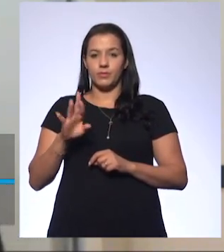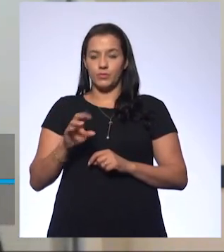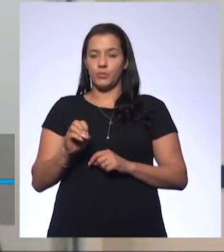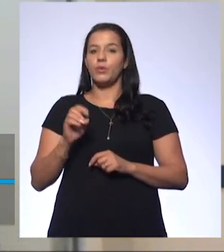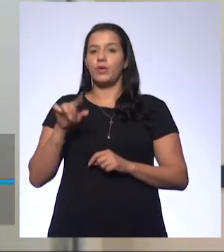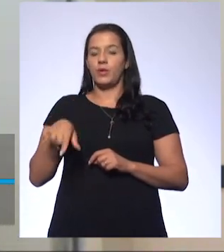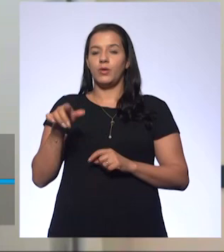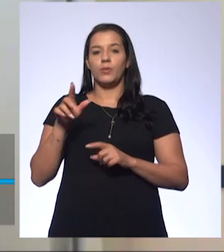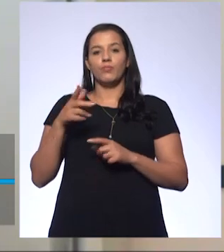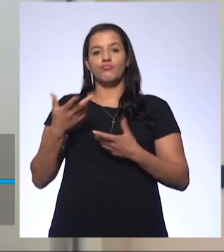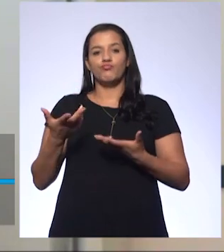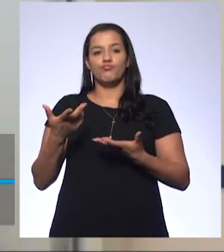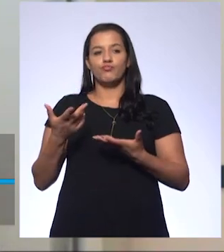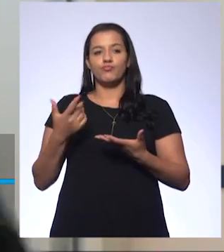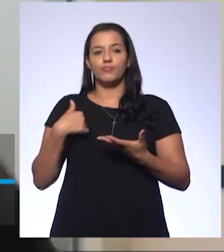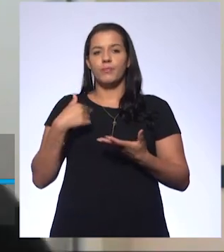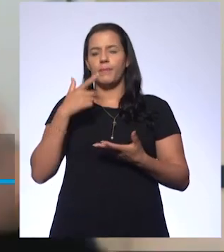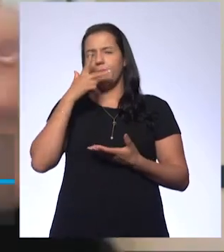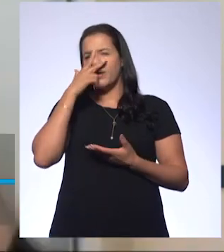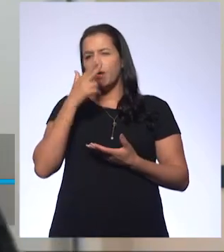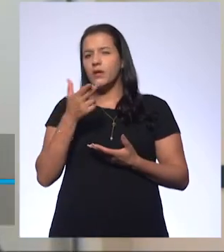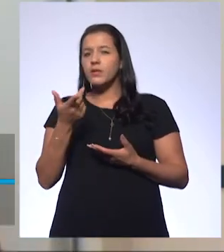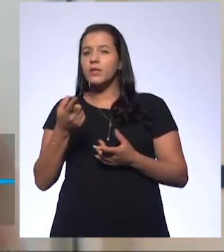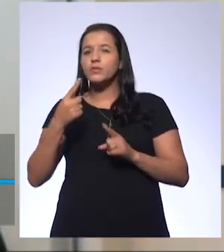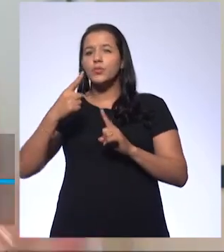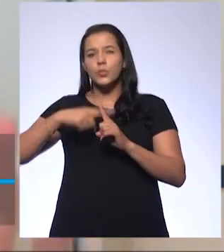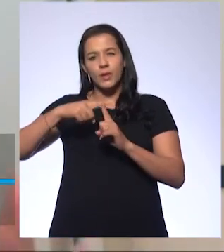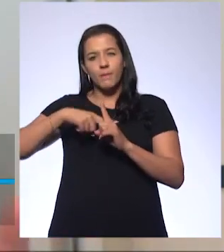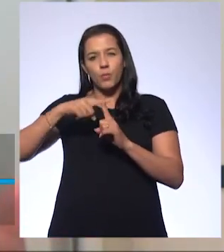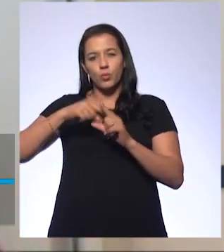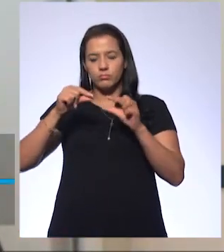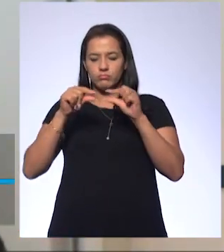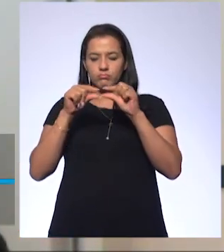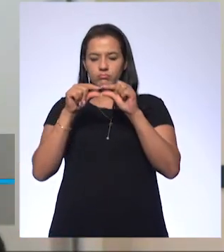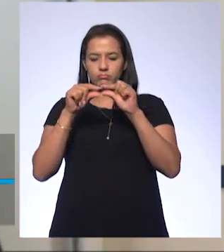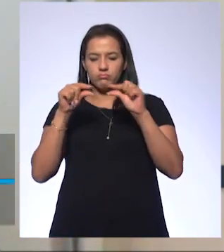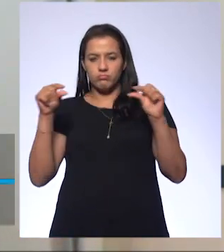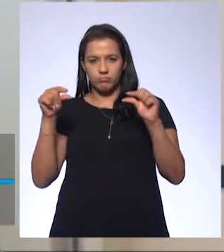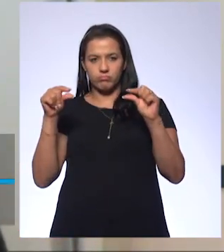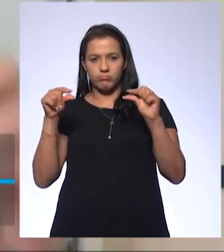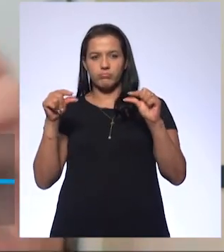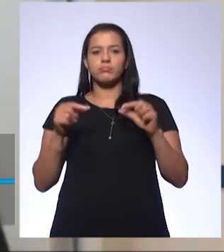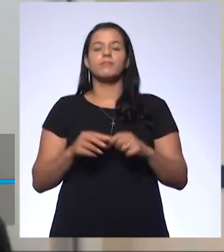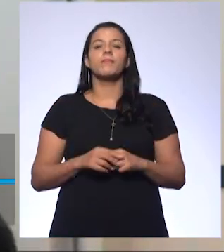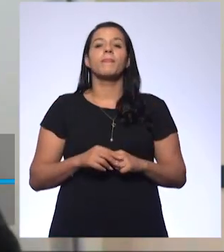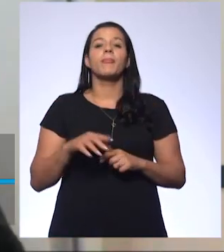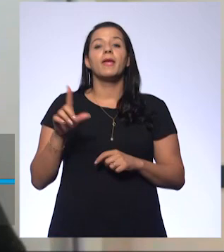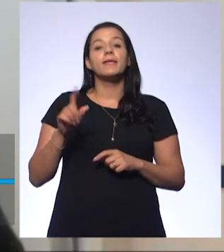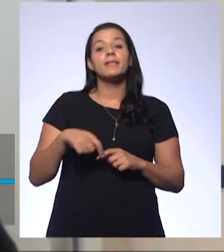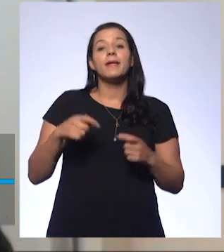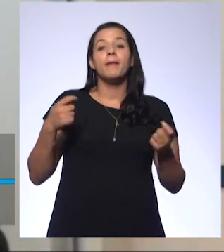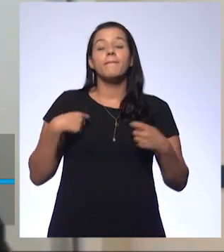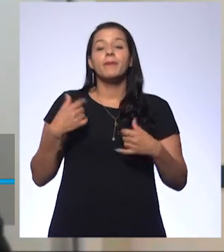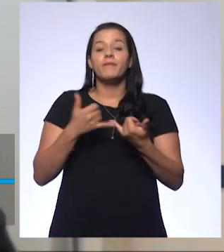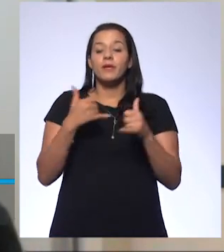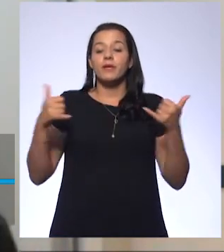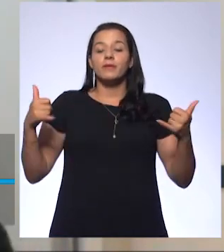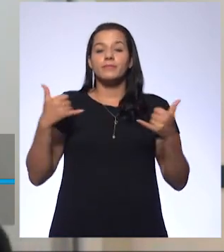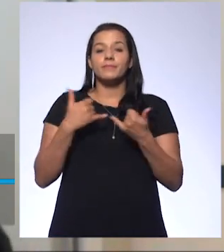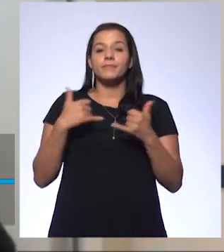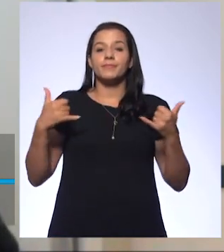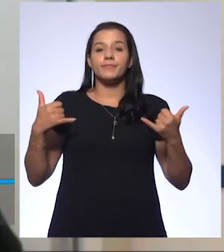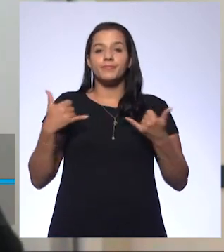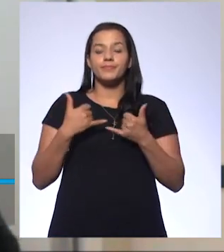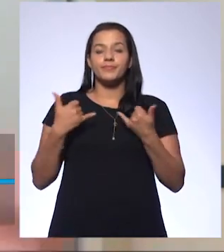vai ser, ele parece muito assim com um termômetro, a grosso modo, né? E ele vai medir a corrente elétrica da